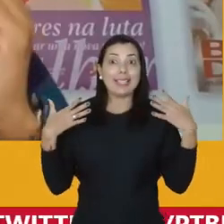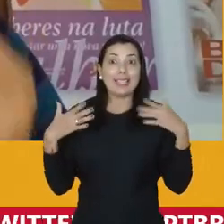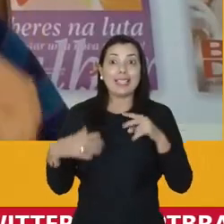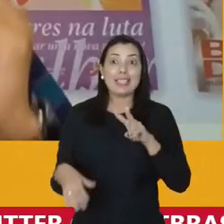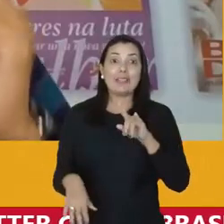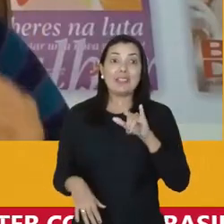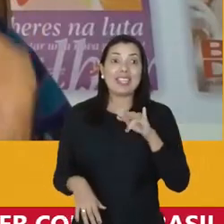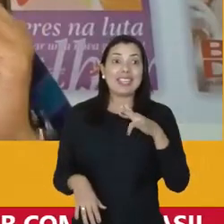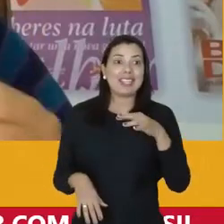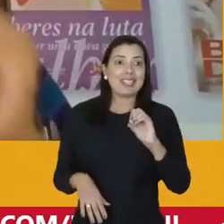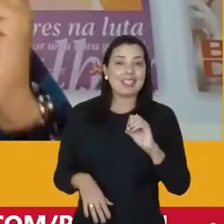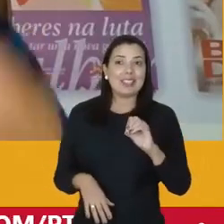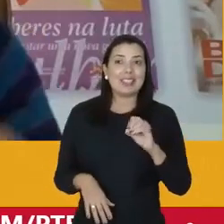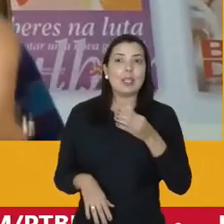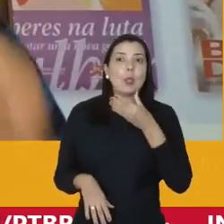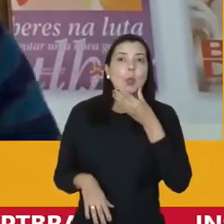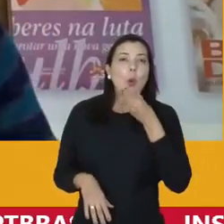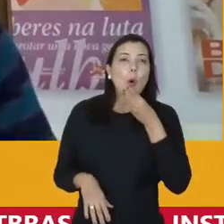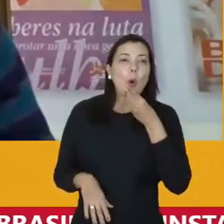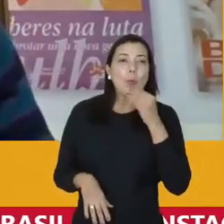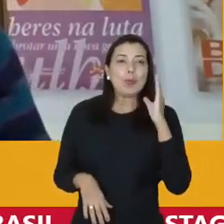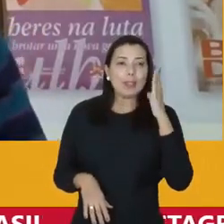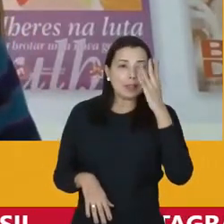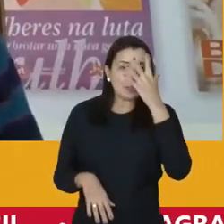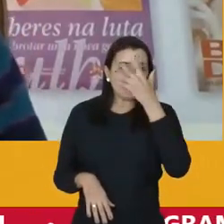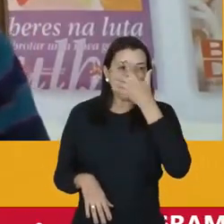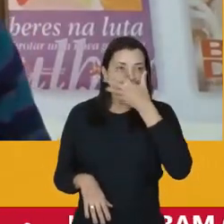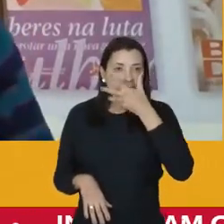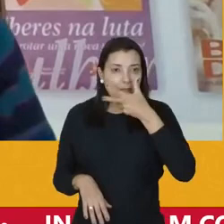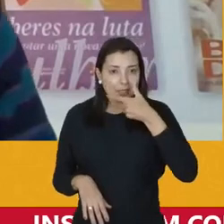Vinícius. Que homem preto bonito é esse?